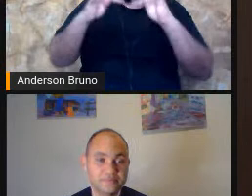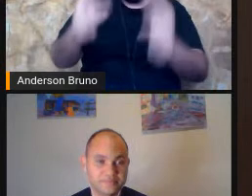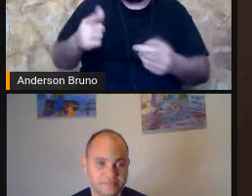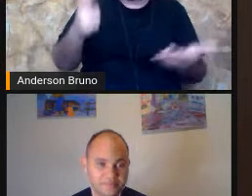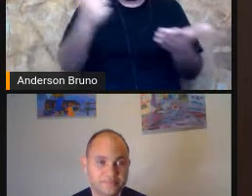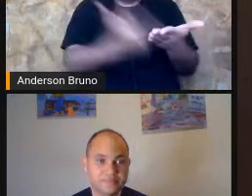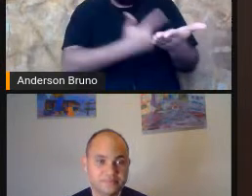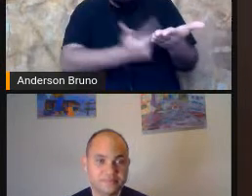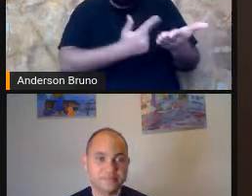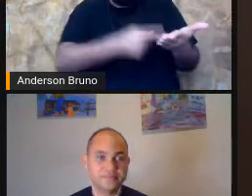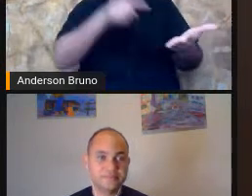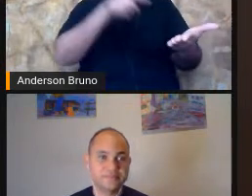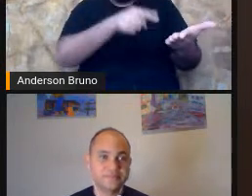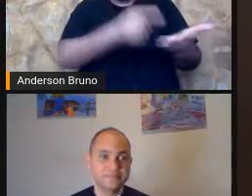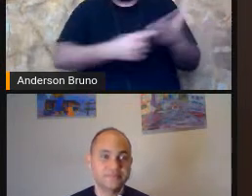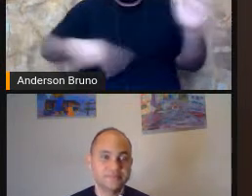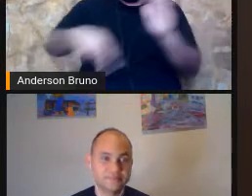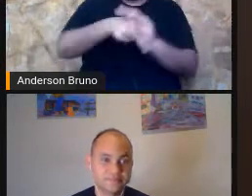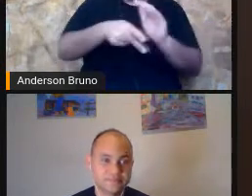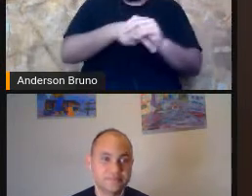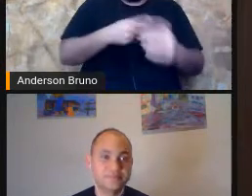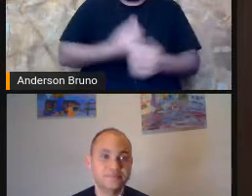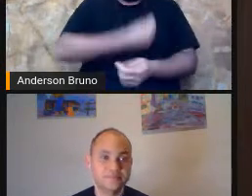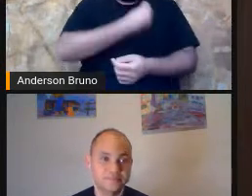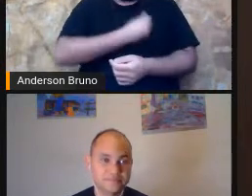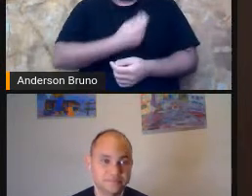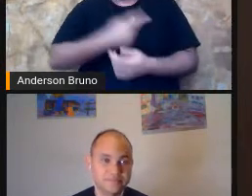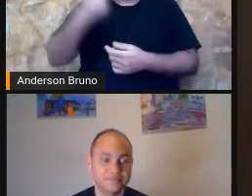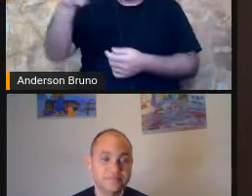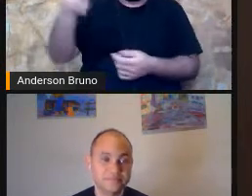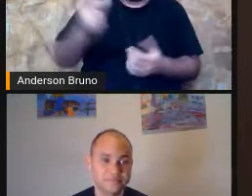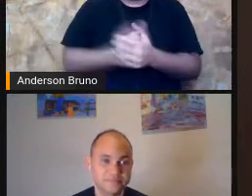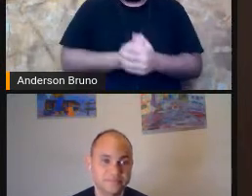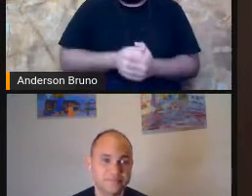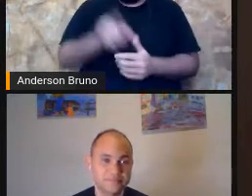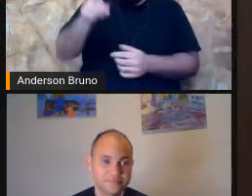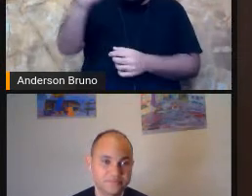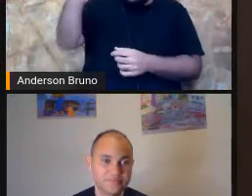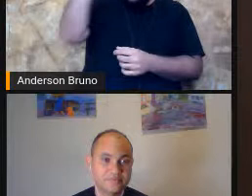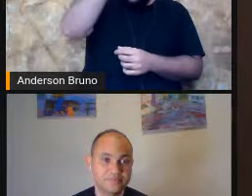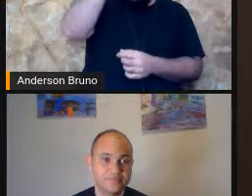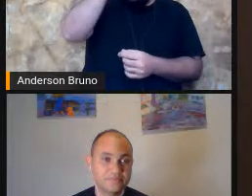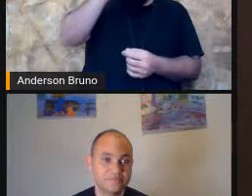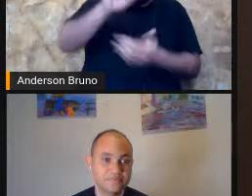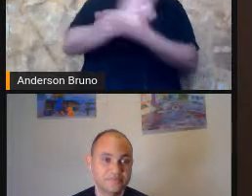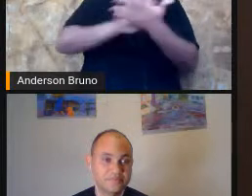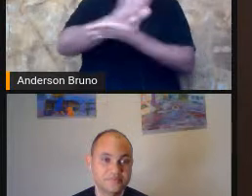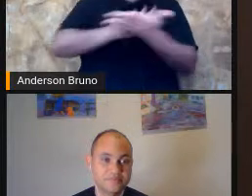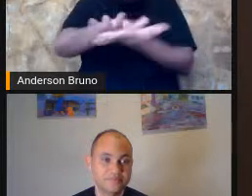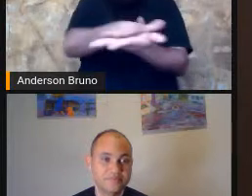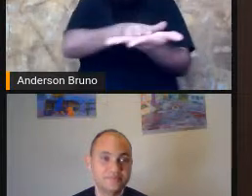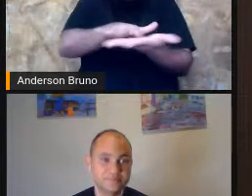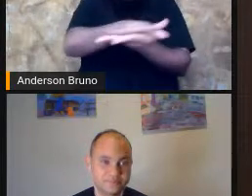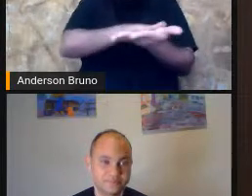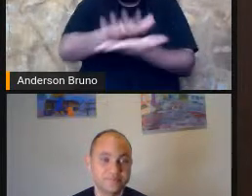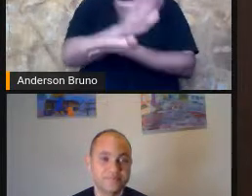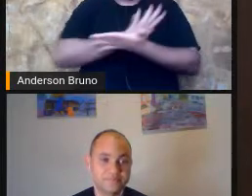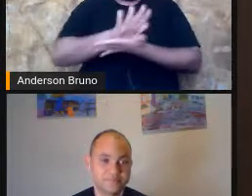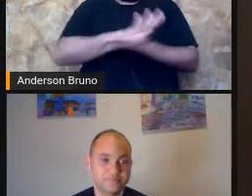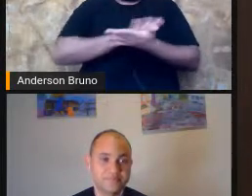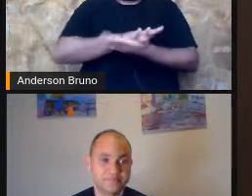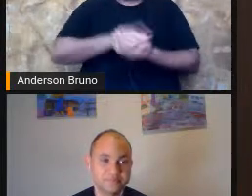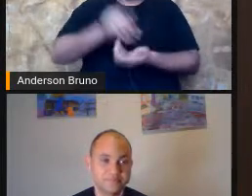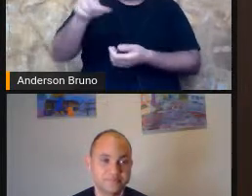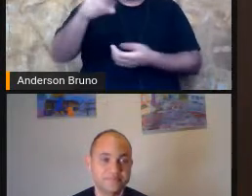ele é como se fossem páginas Em branco Ele não chegou a aprender o braile E ele lia e